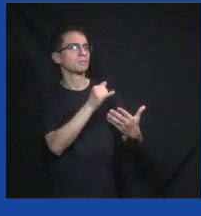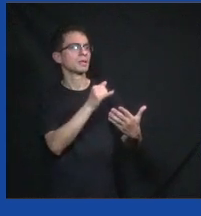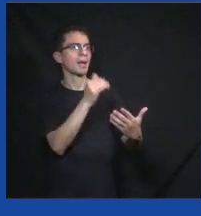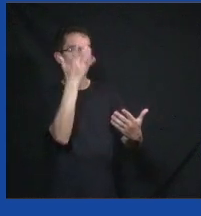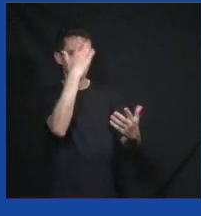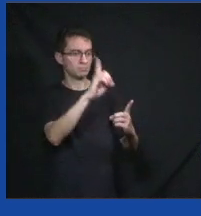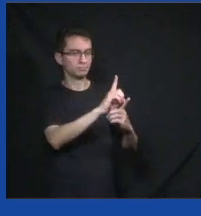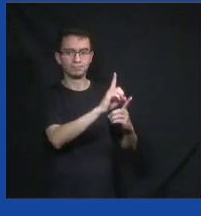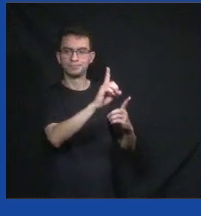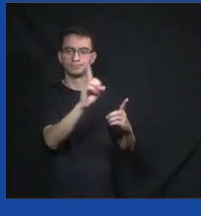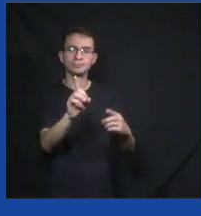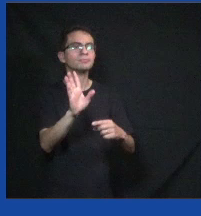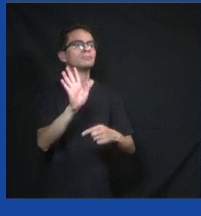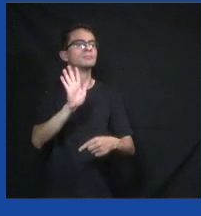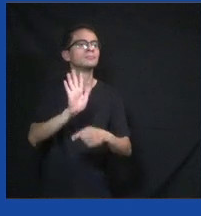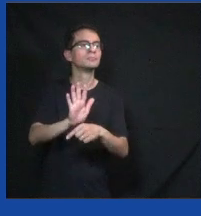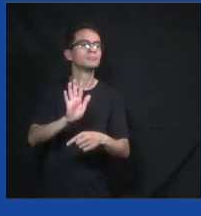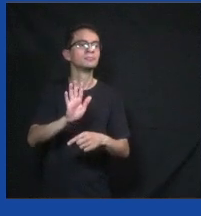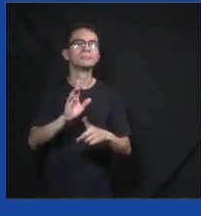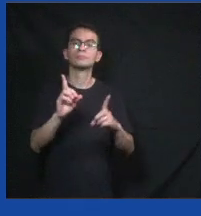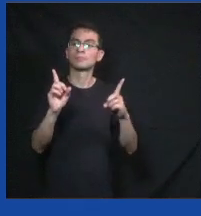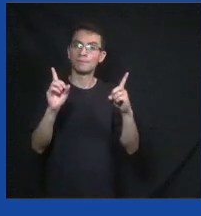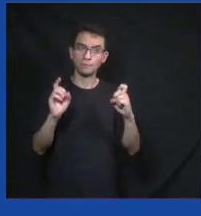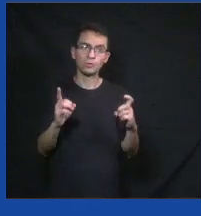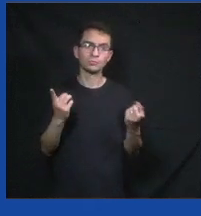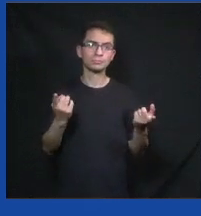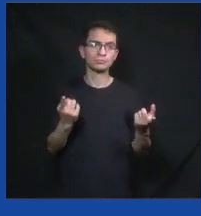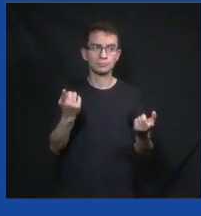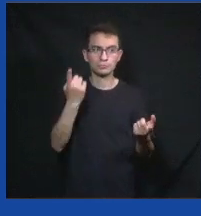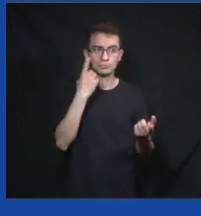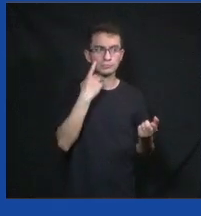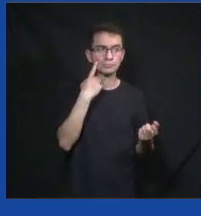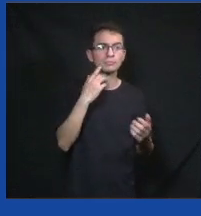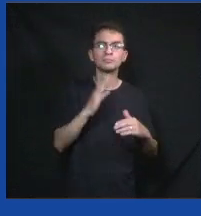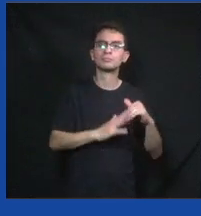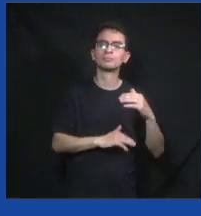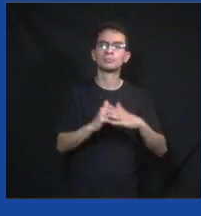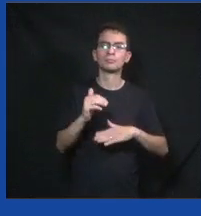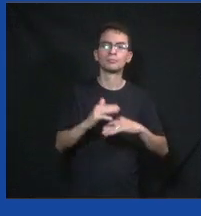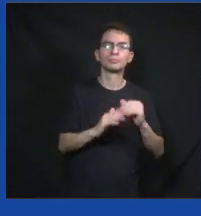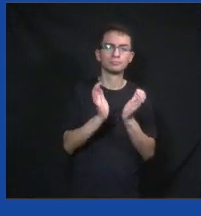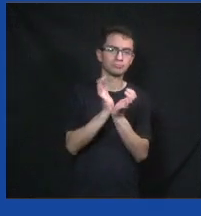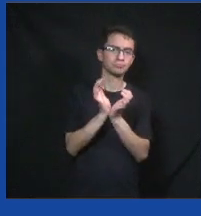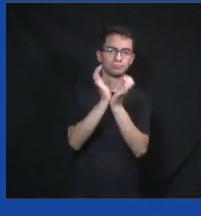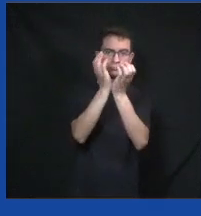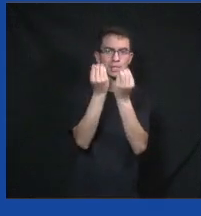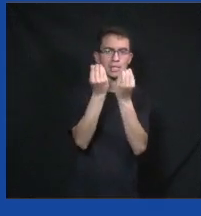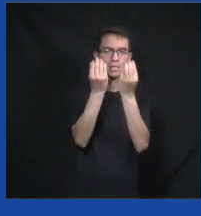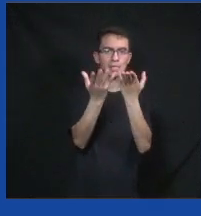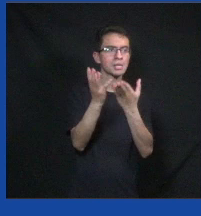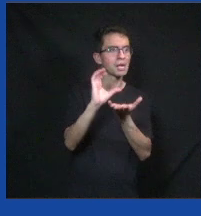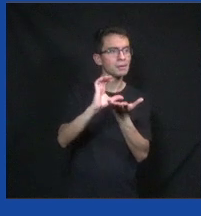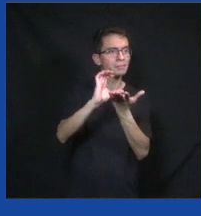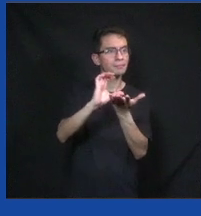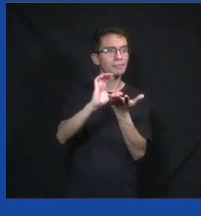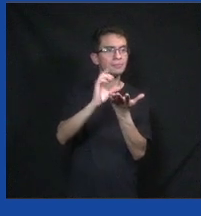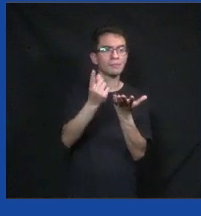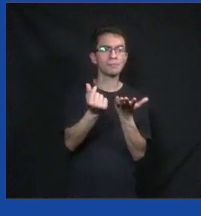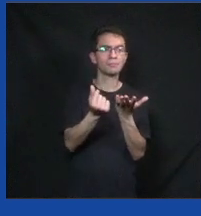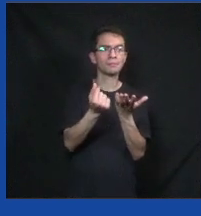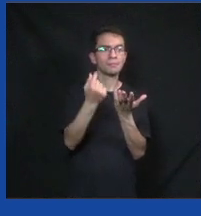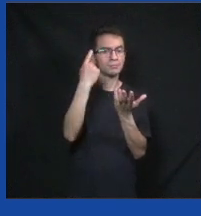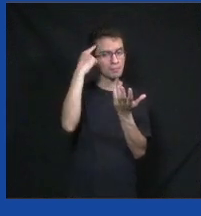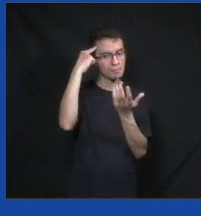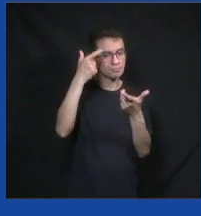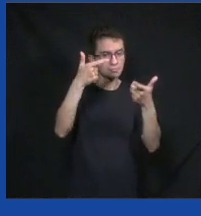mapinha, o que é que ela tem que fazer, tem que tirar fotos e qualifica essa demanda, ela é premiada com isso. A gente chega a pagar pessoas para se deslocarem